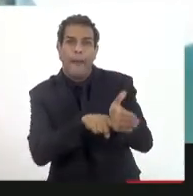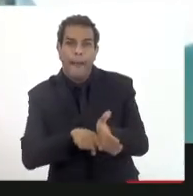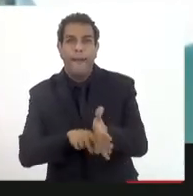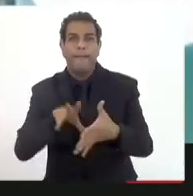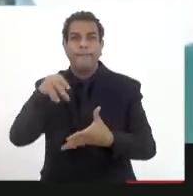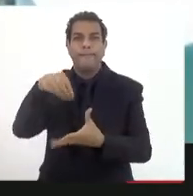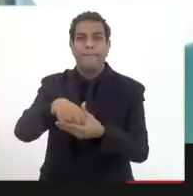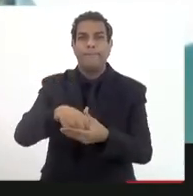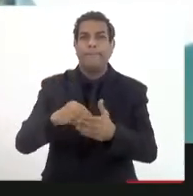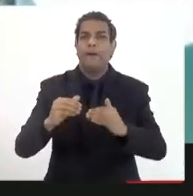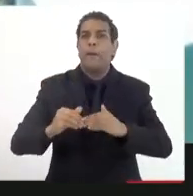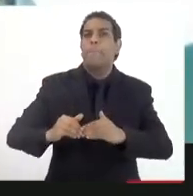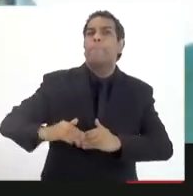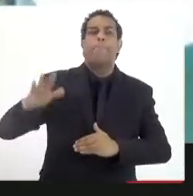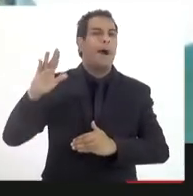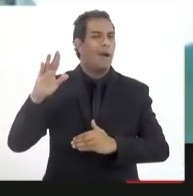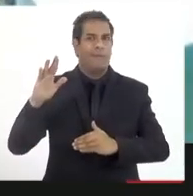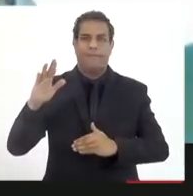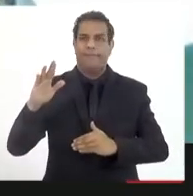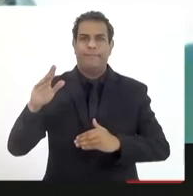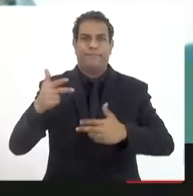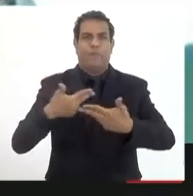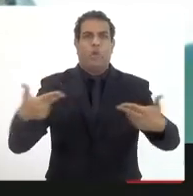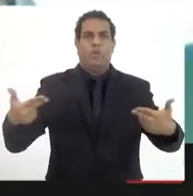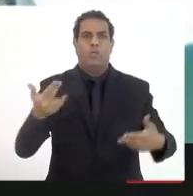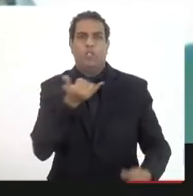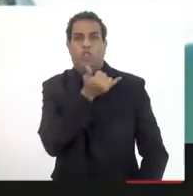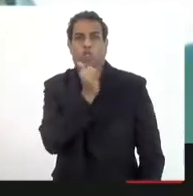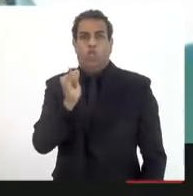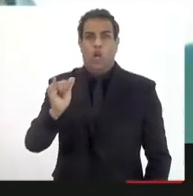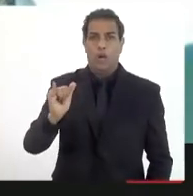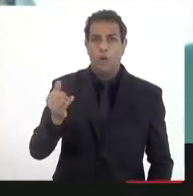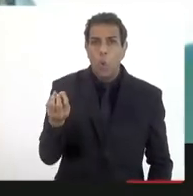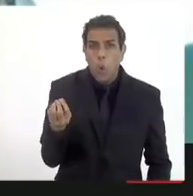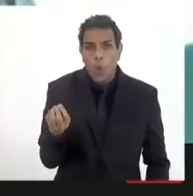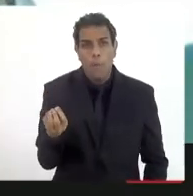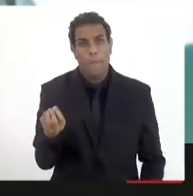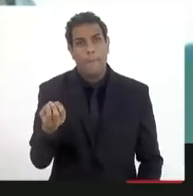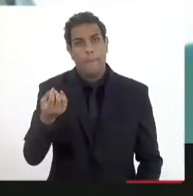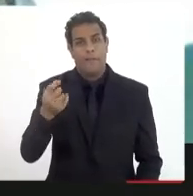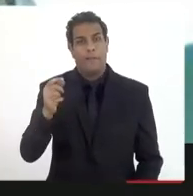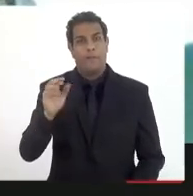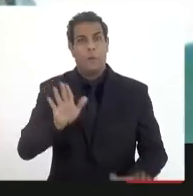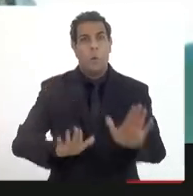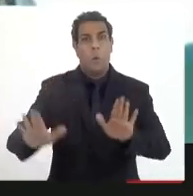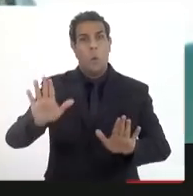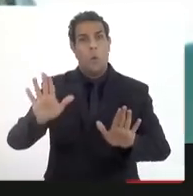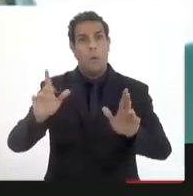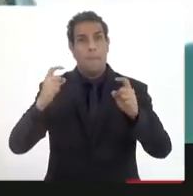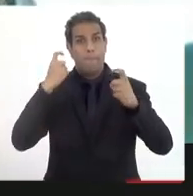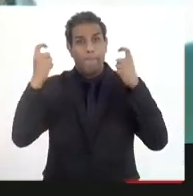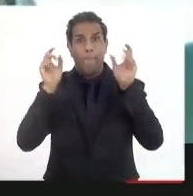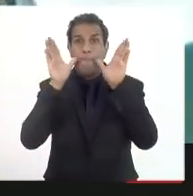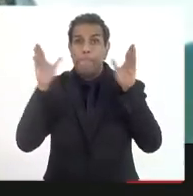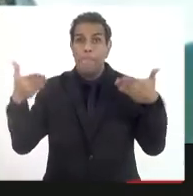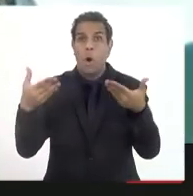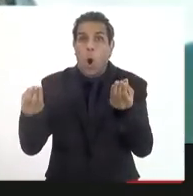que gastam uma enorme quantidade de energia. Então, essa é uma preocupação.